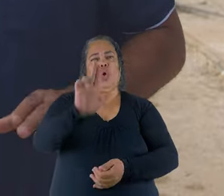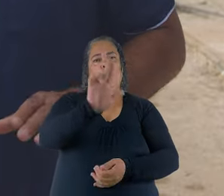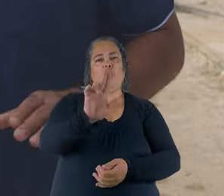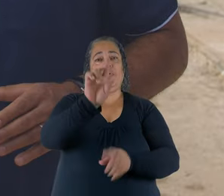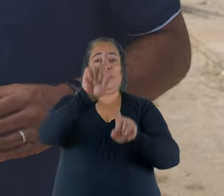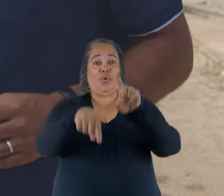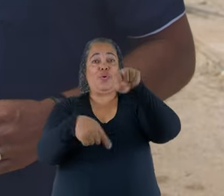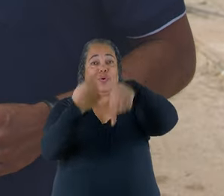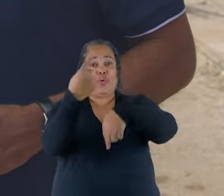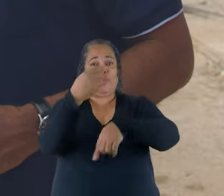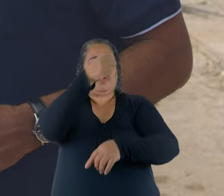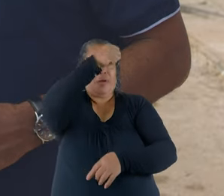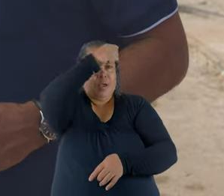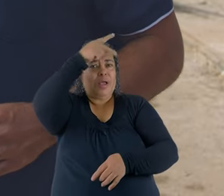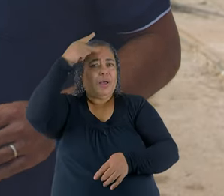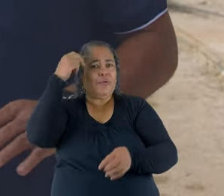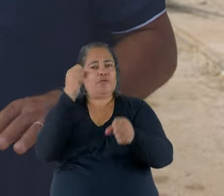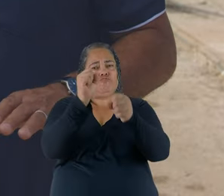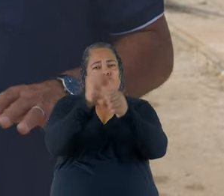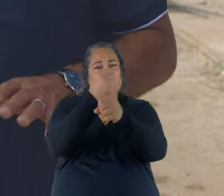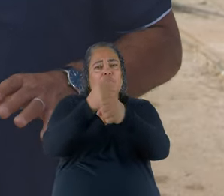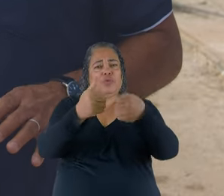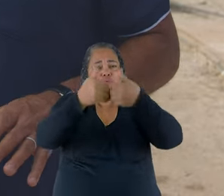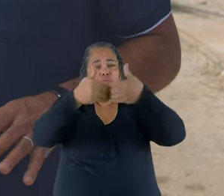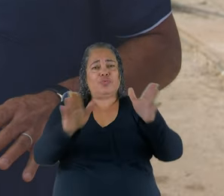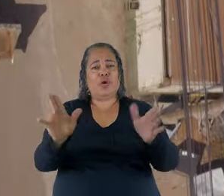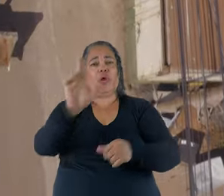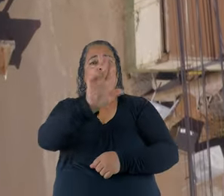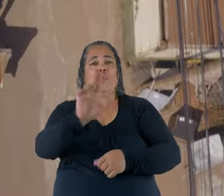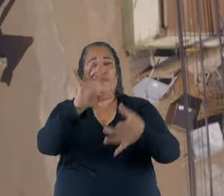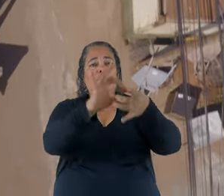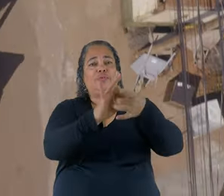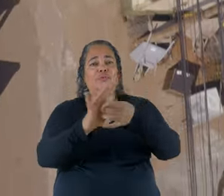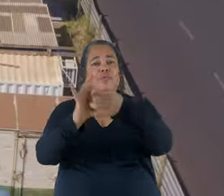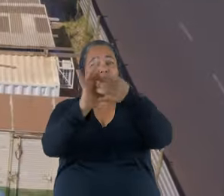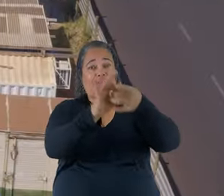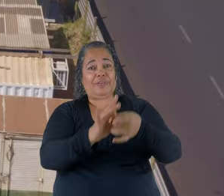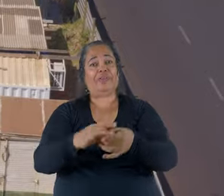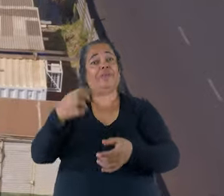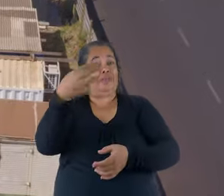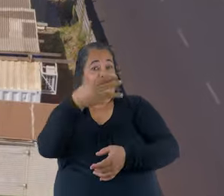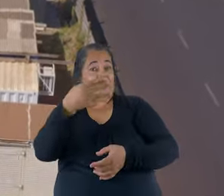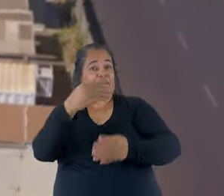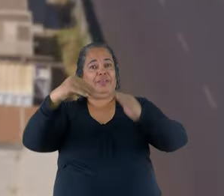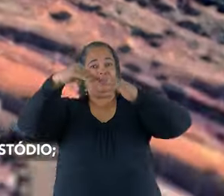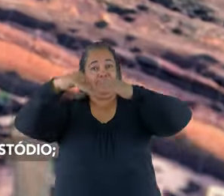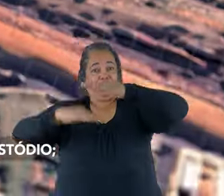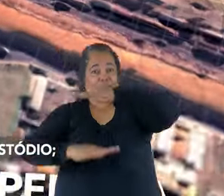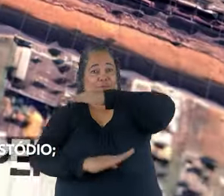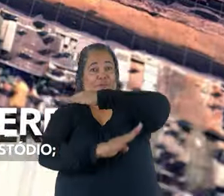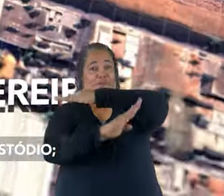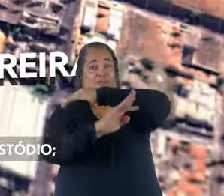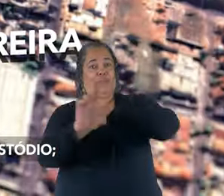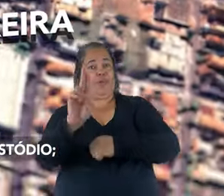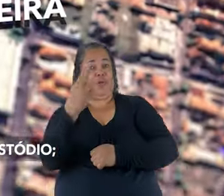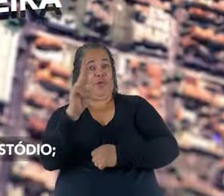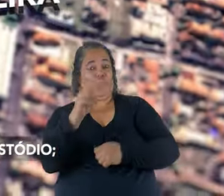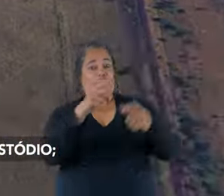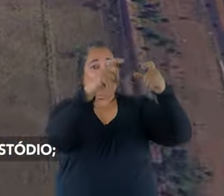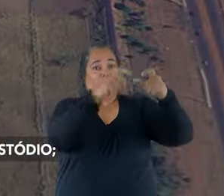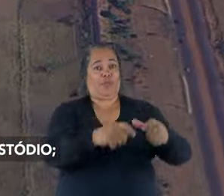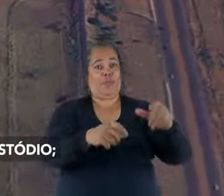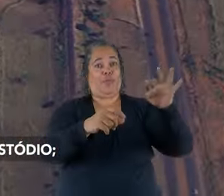Uberlândia não pode parar, por isso a Prefeitura já deu a largada nas obras do Uberlândia Integrada 3. Com uma trincheira no